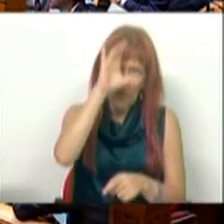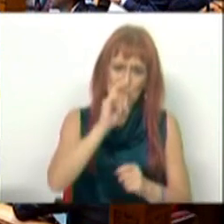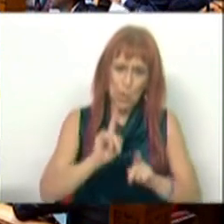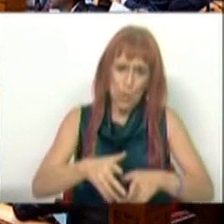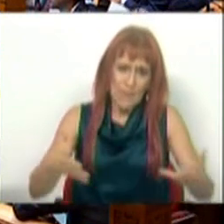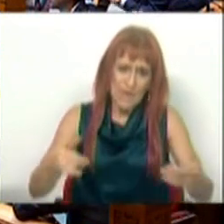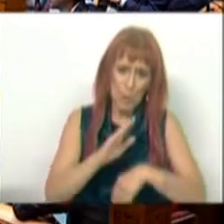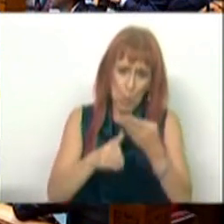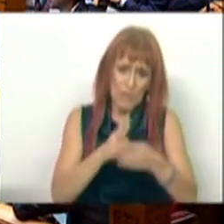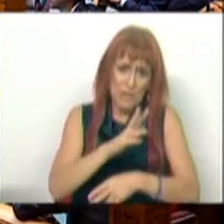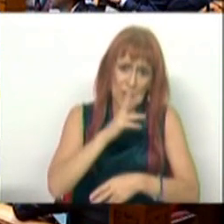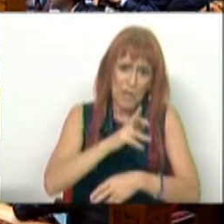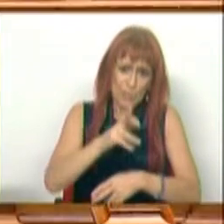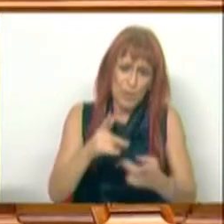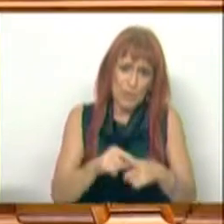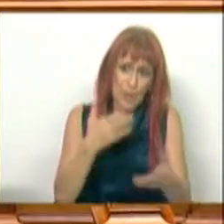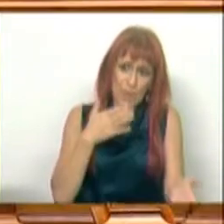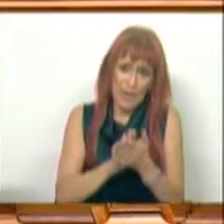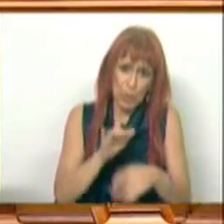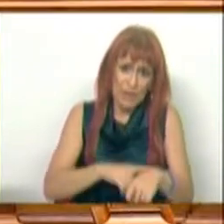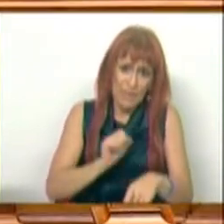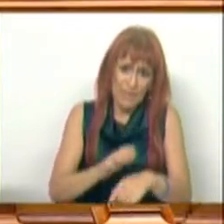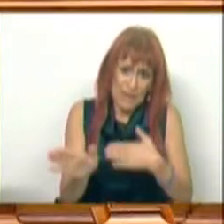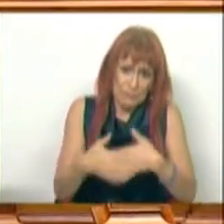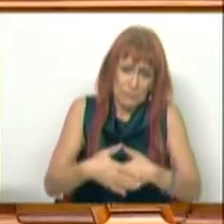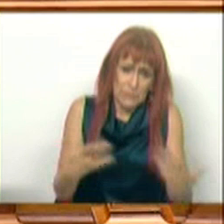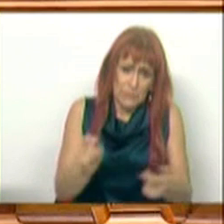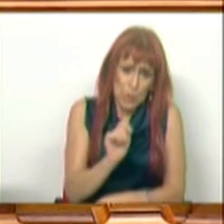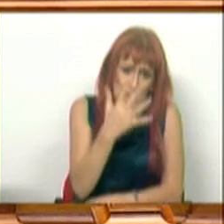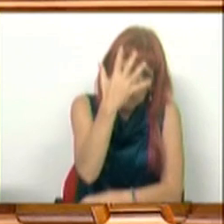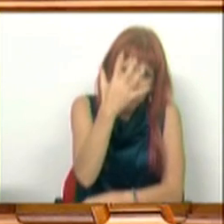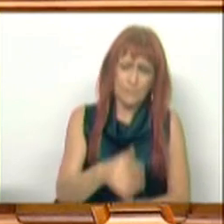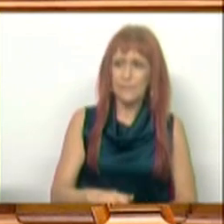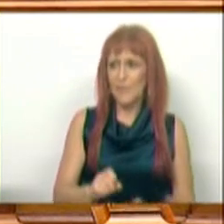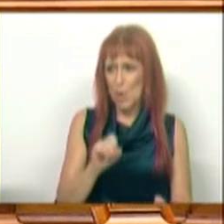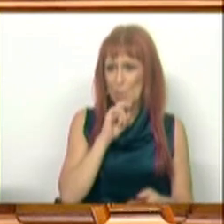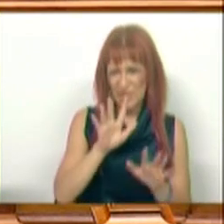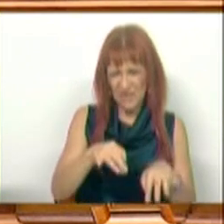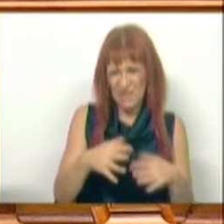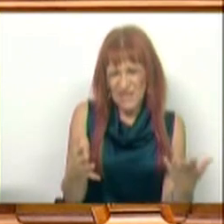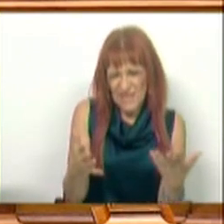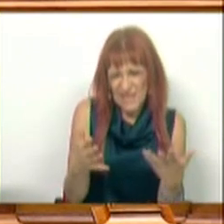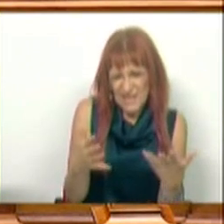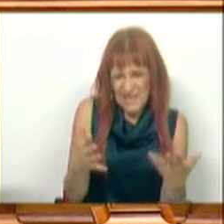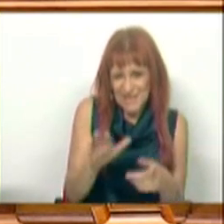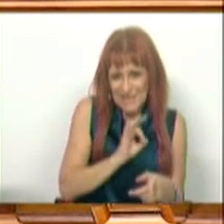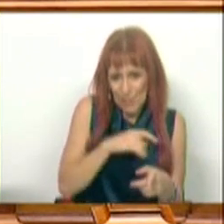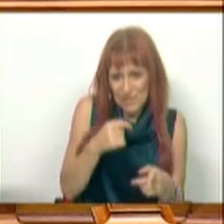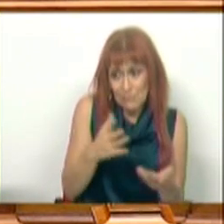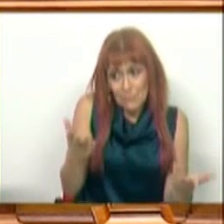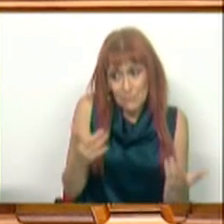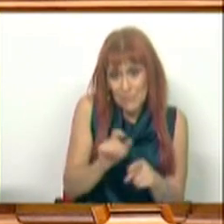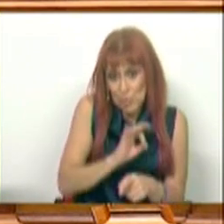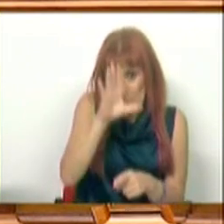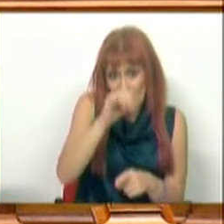continue a responder usando o seu tempo de encerramento, que são 5 minutos. Eu posso terminar, Presidente? Sim, mas